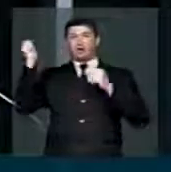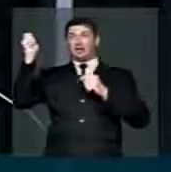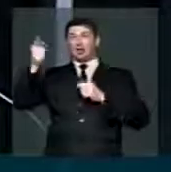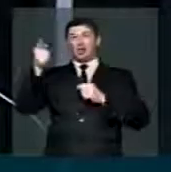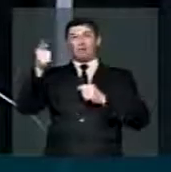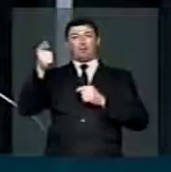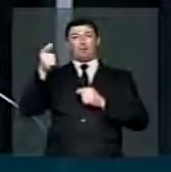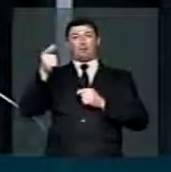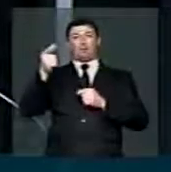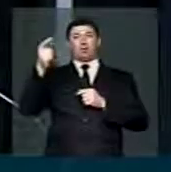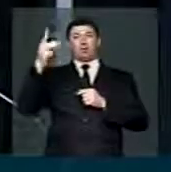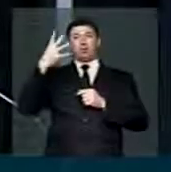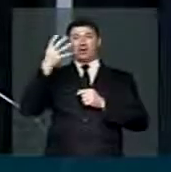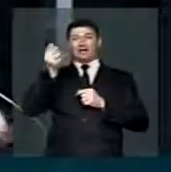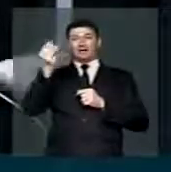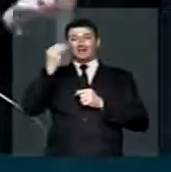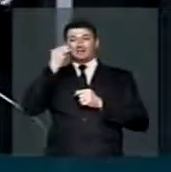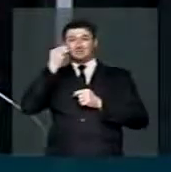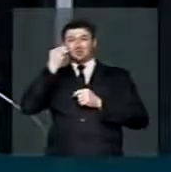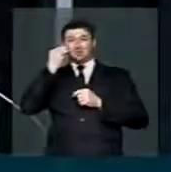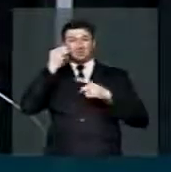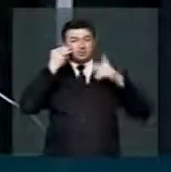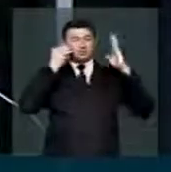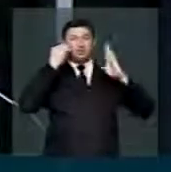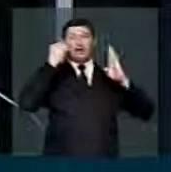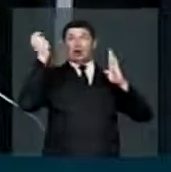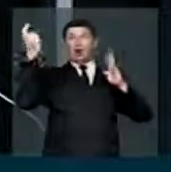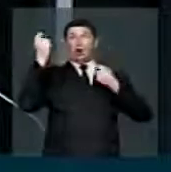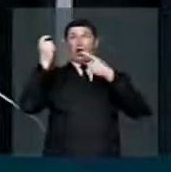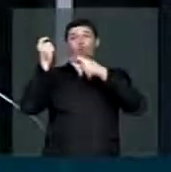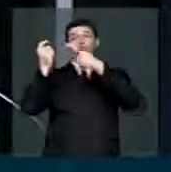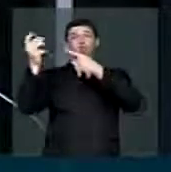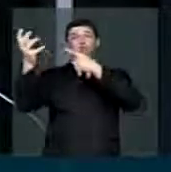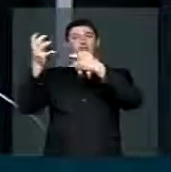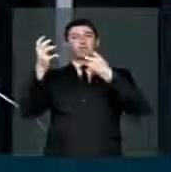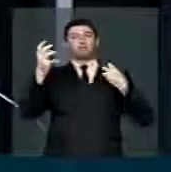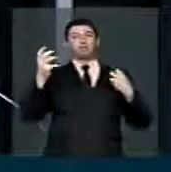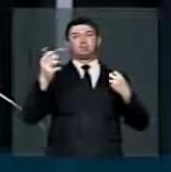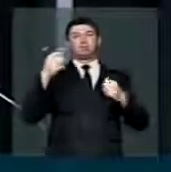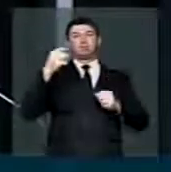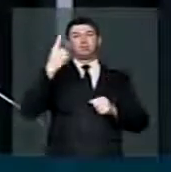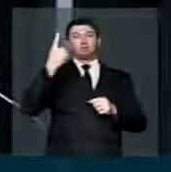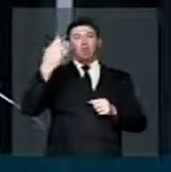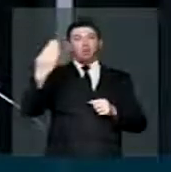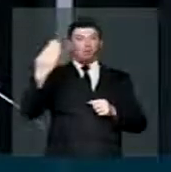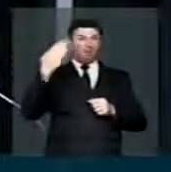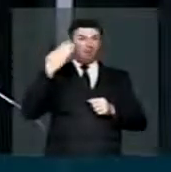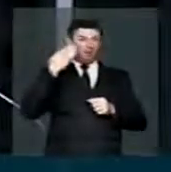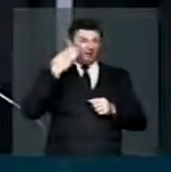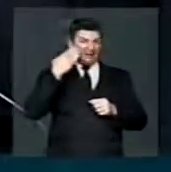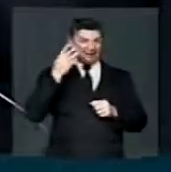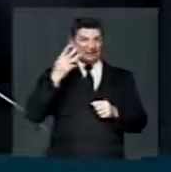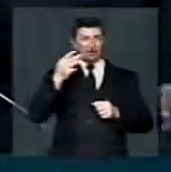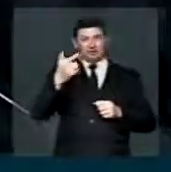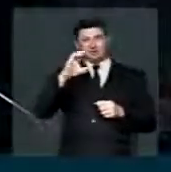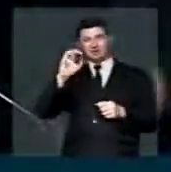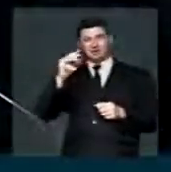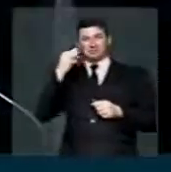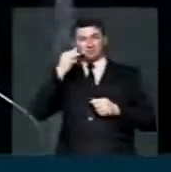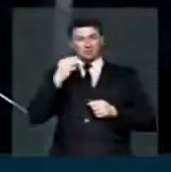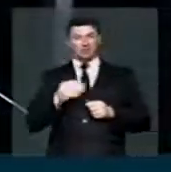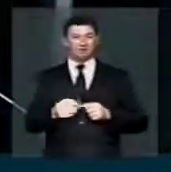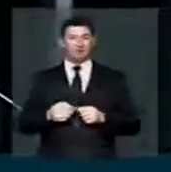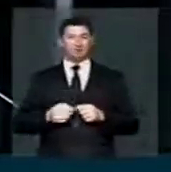vende por R$,2 bilhão e ninguém levou vantagem. E olha, veja como o reflexo foi imediato.